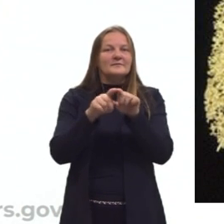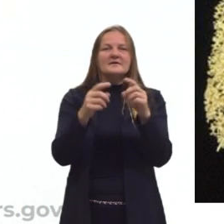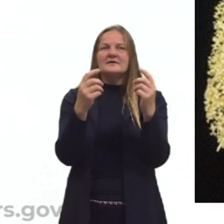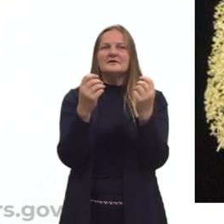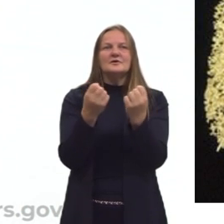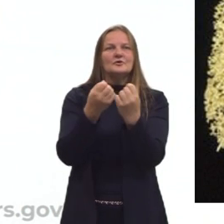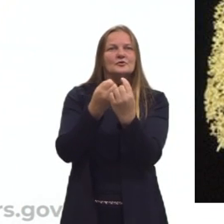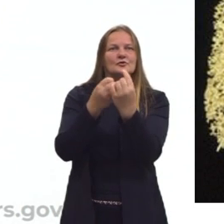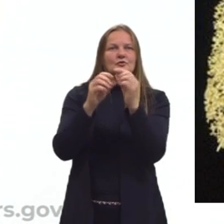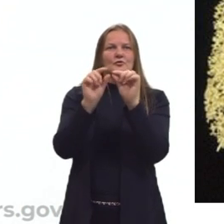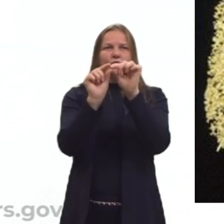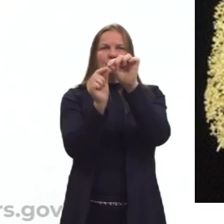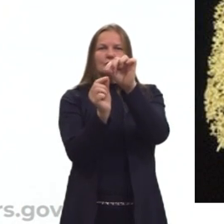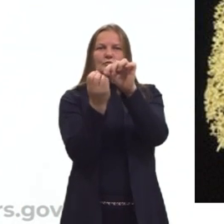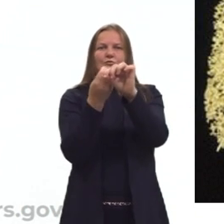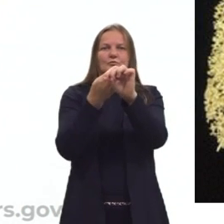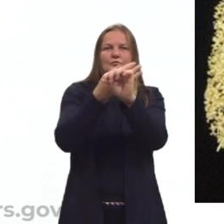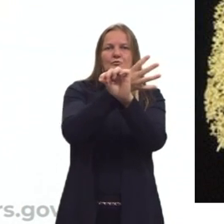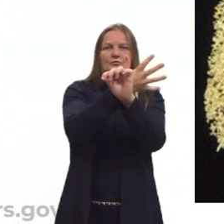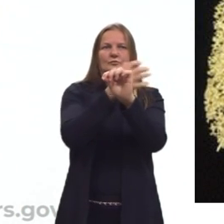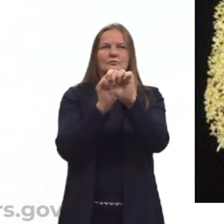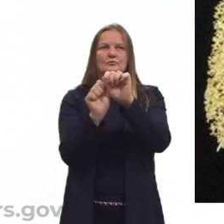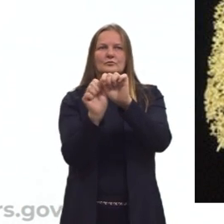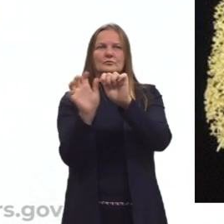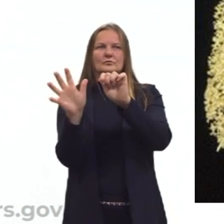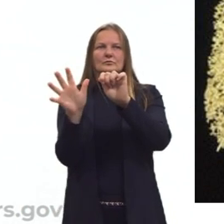minúscula ali, seguindo sempre um padrão.